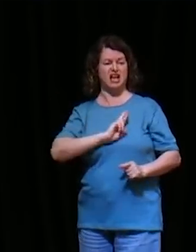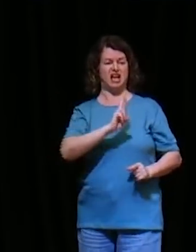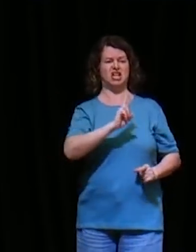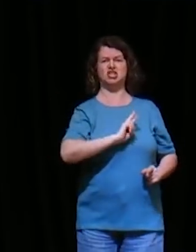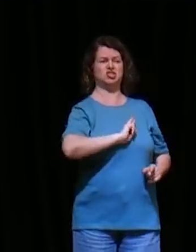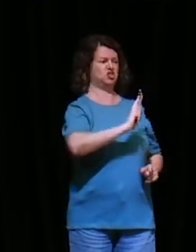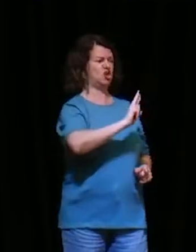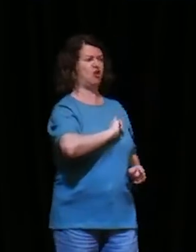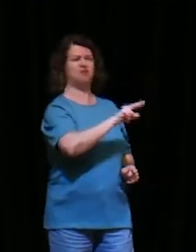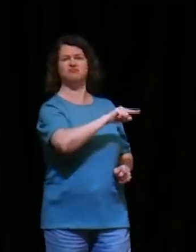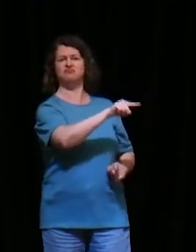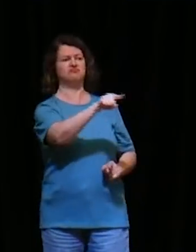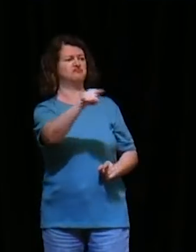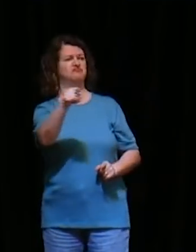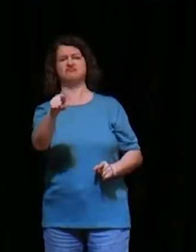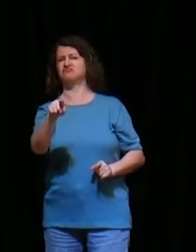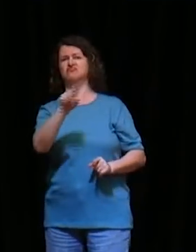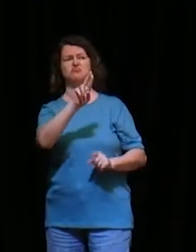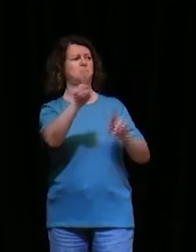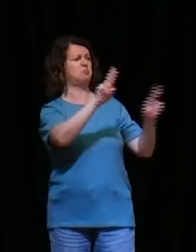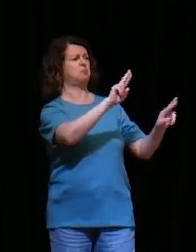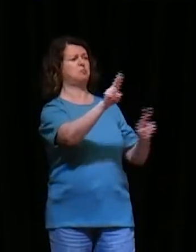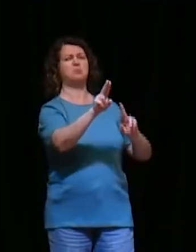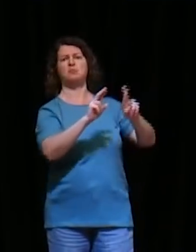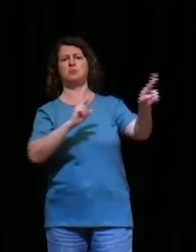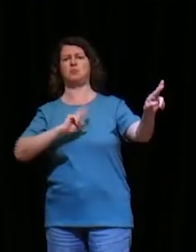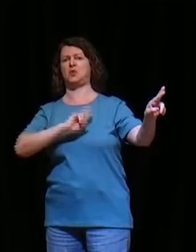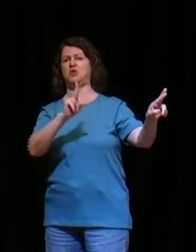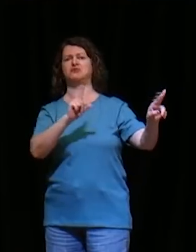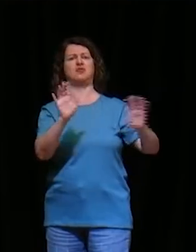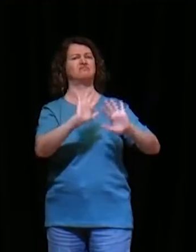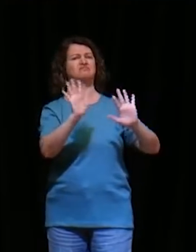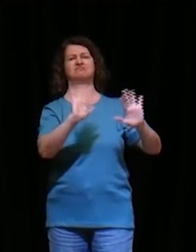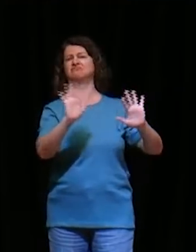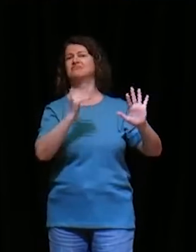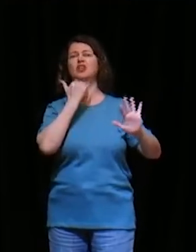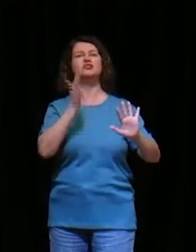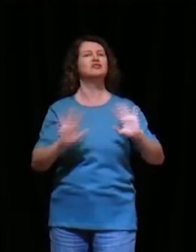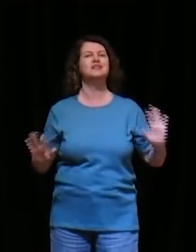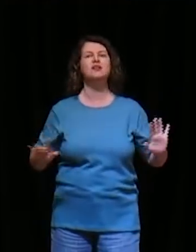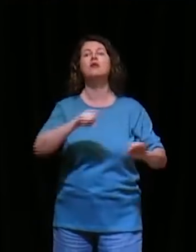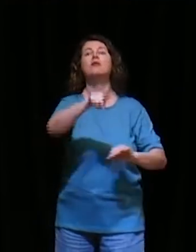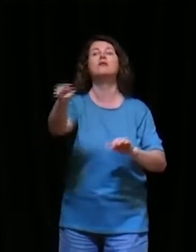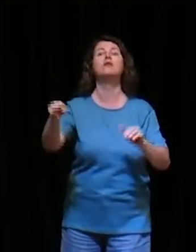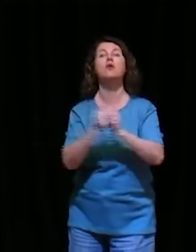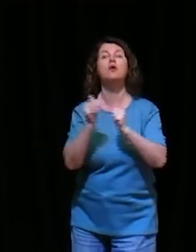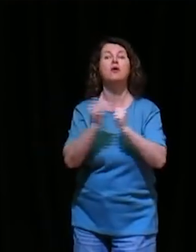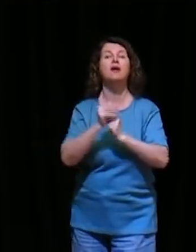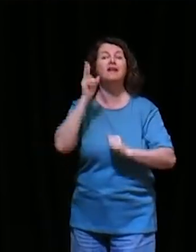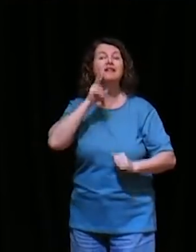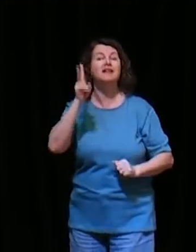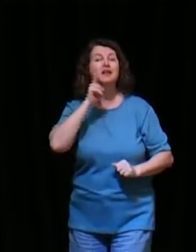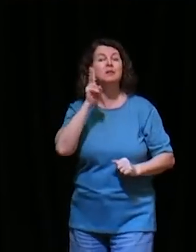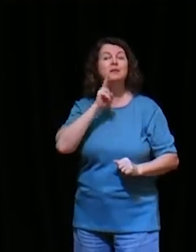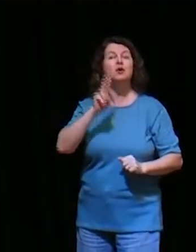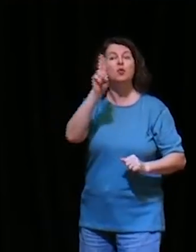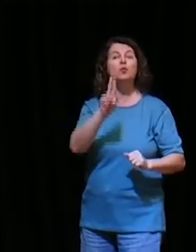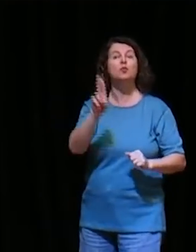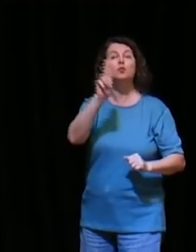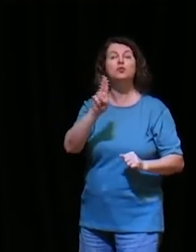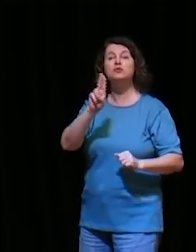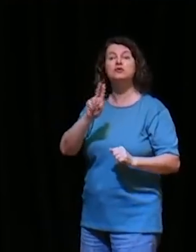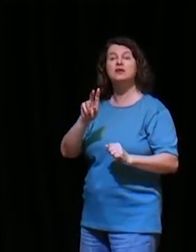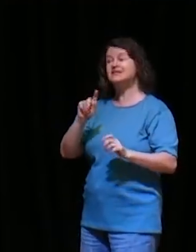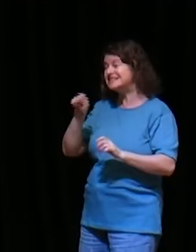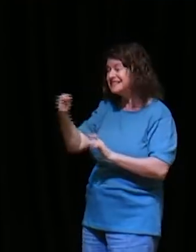nome, é dado entre os homens, pelo qual importa, que sejamos salvos, então, quando você orar, querido, lembre-se de orar, em nome de Jesus, e